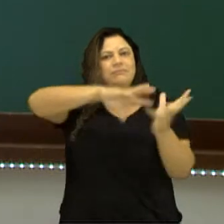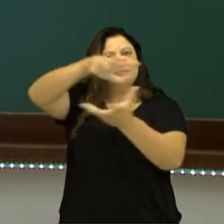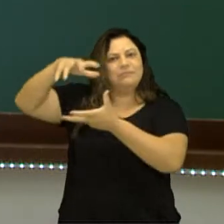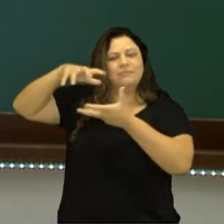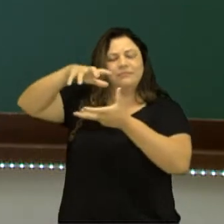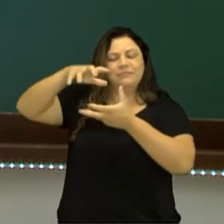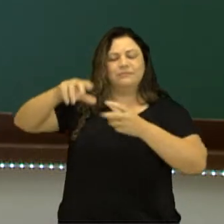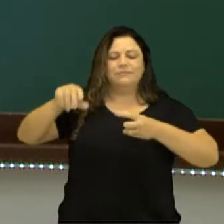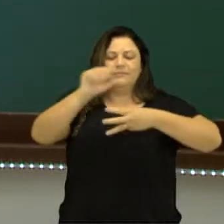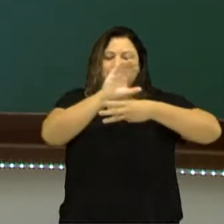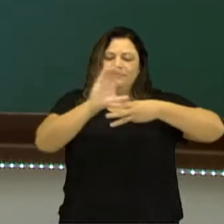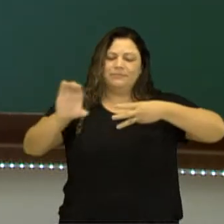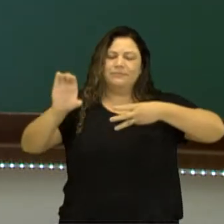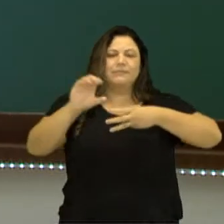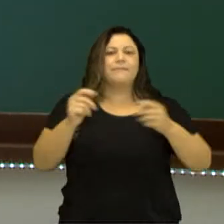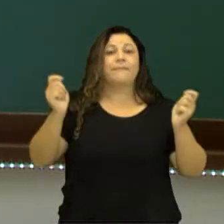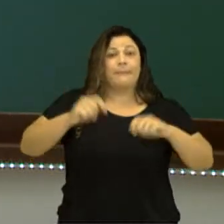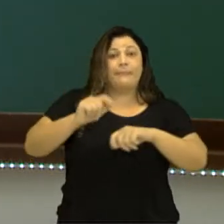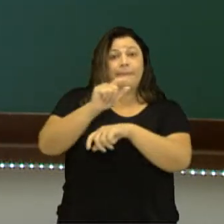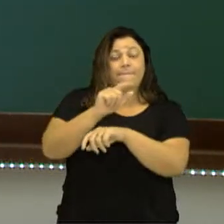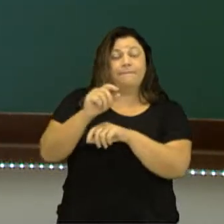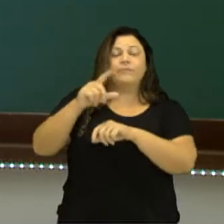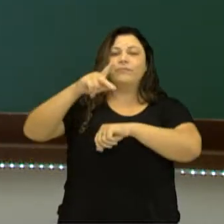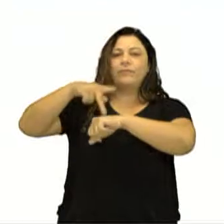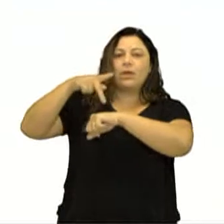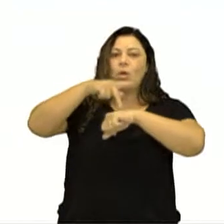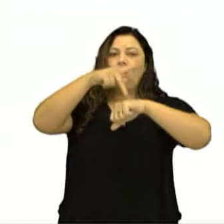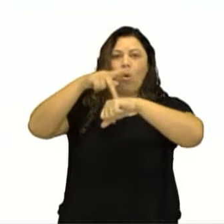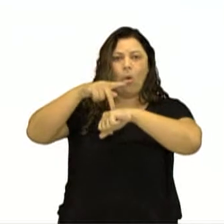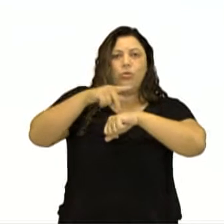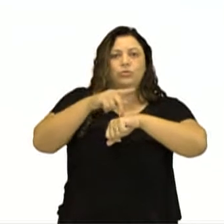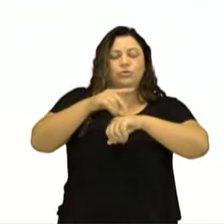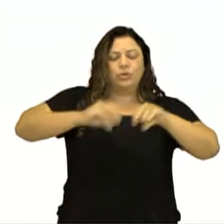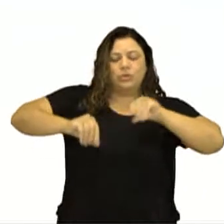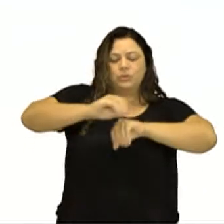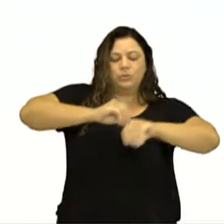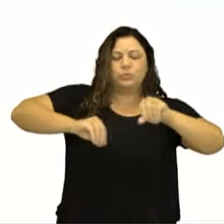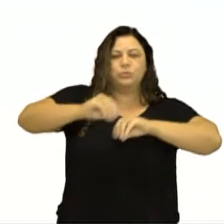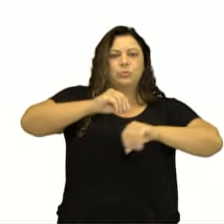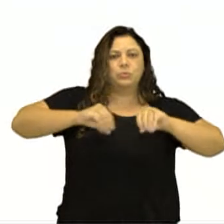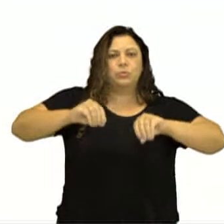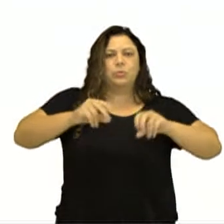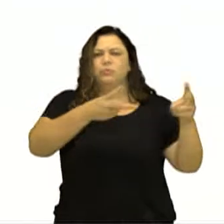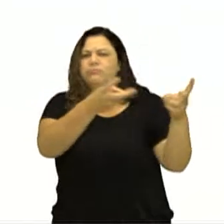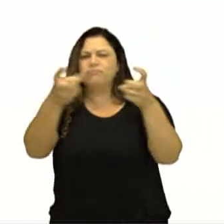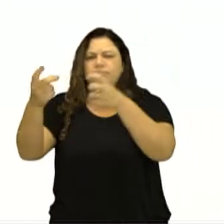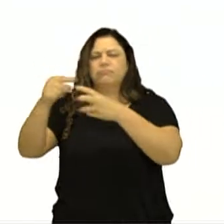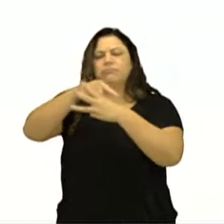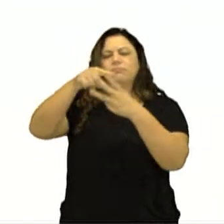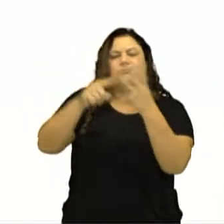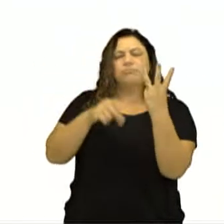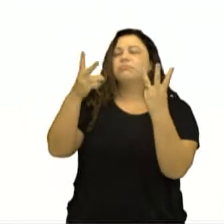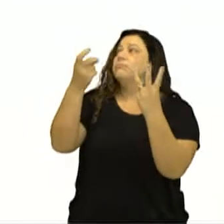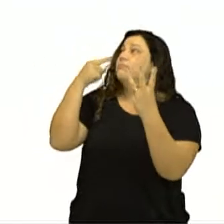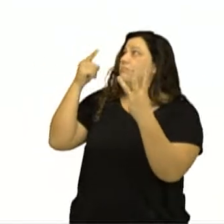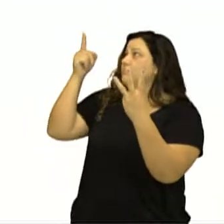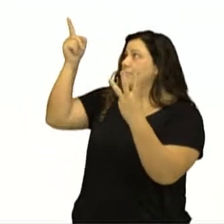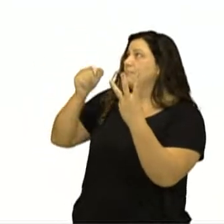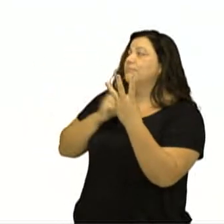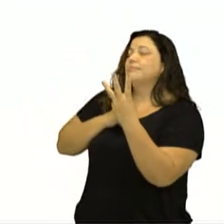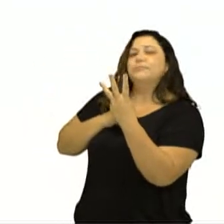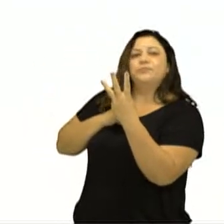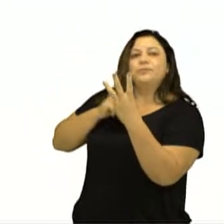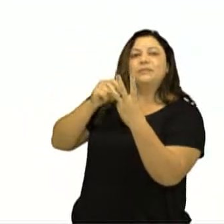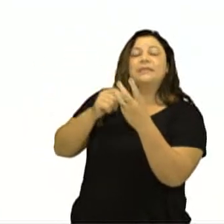E a litosfera é composta tanto de rochas quanto de solo. Observem essas três imagens. Na esquerda, a